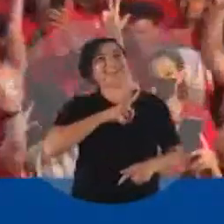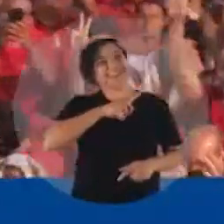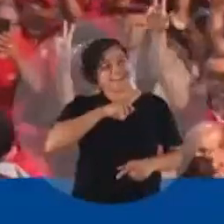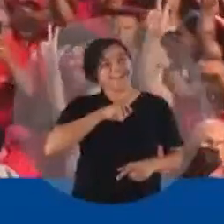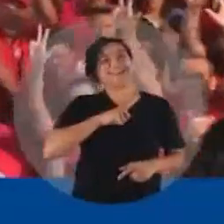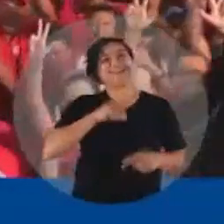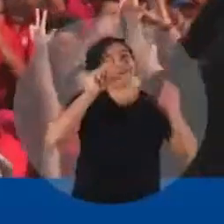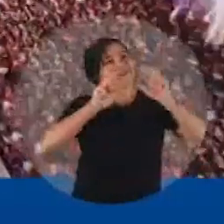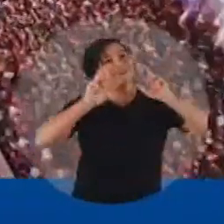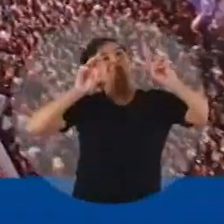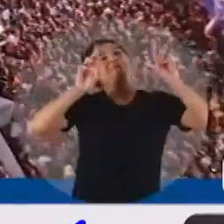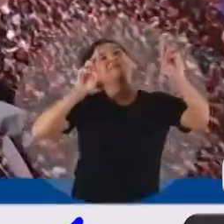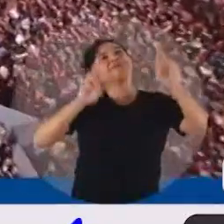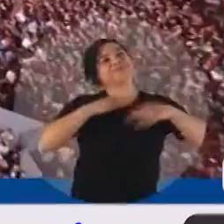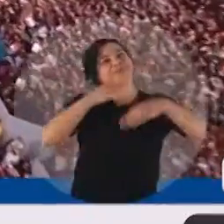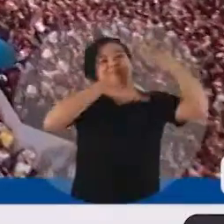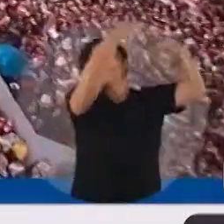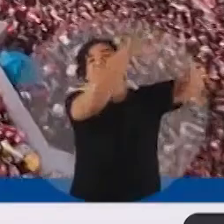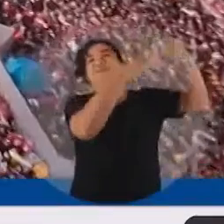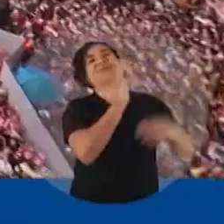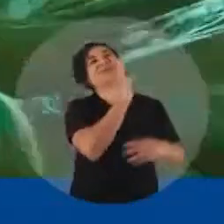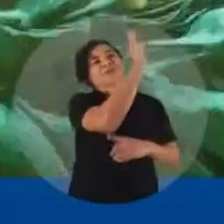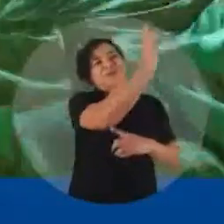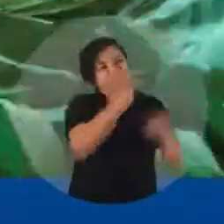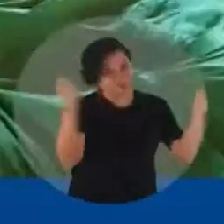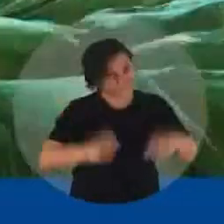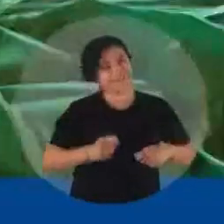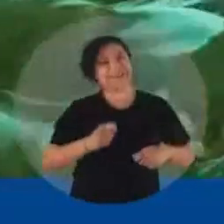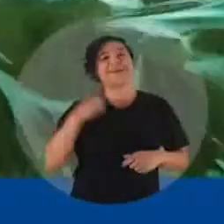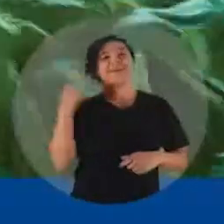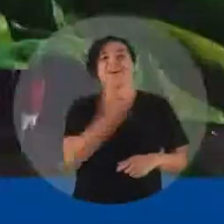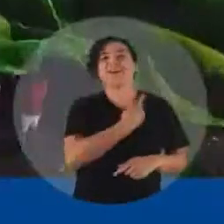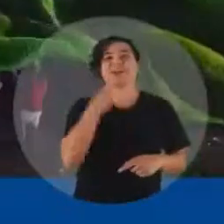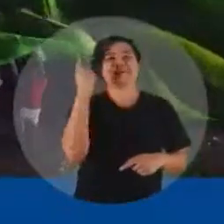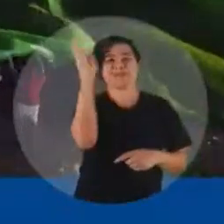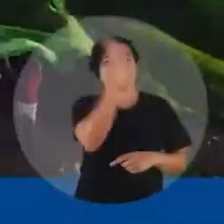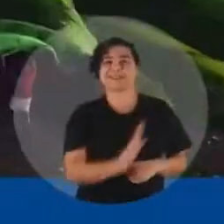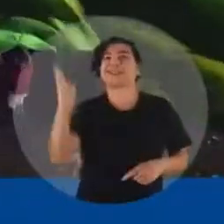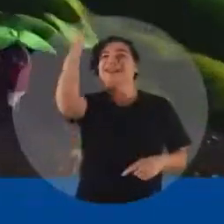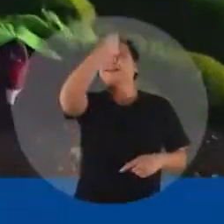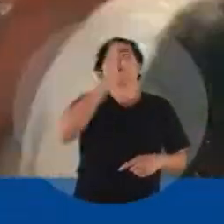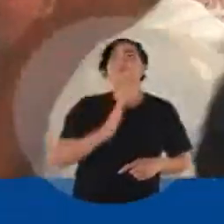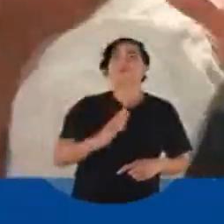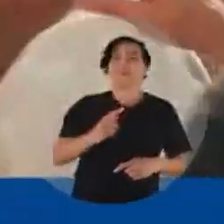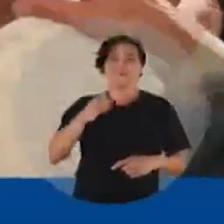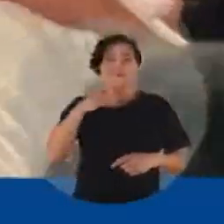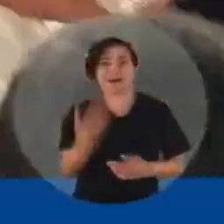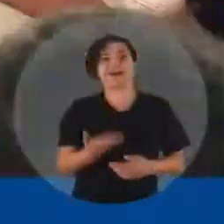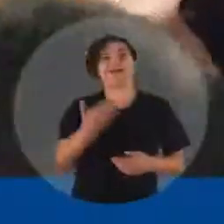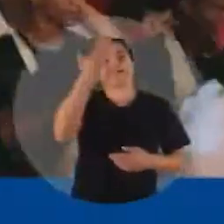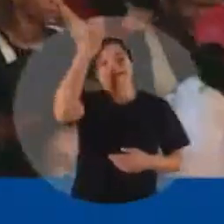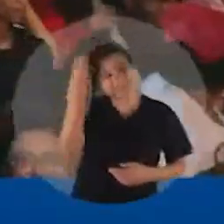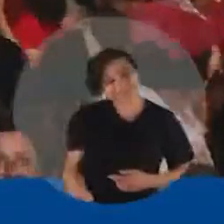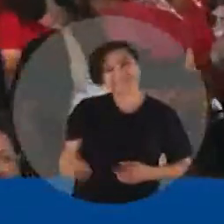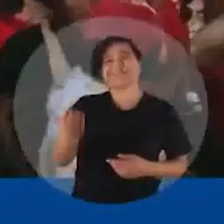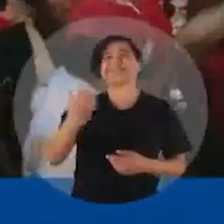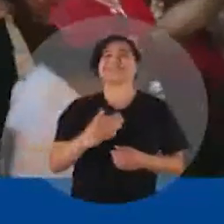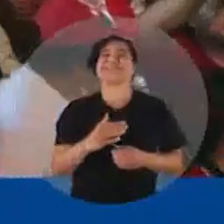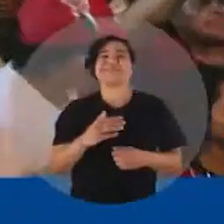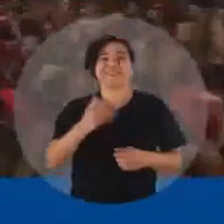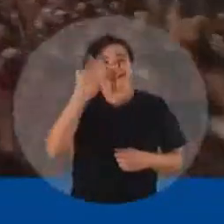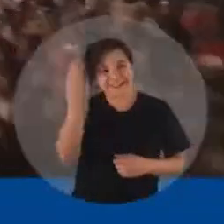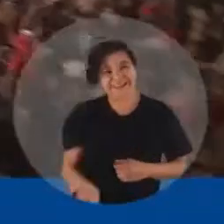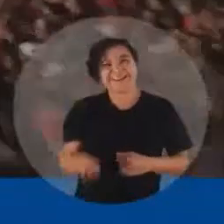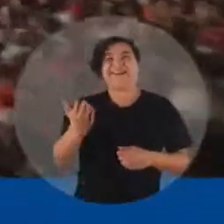vir o sol, nosso novo vai brilhar. O Brasil todo te chama.